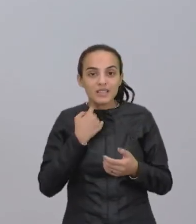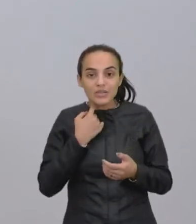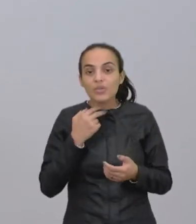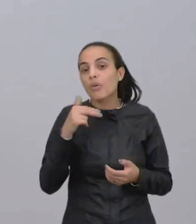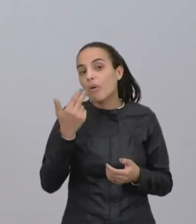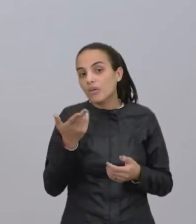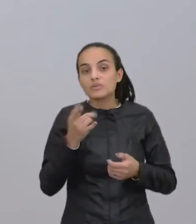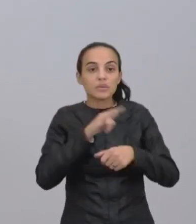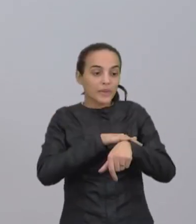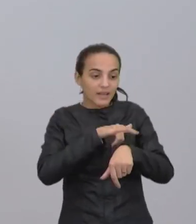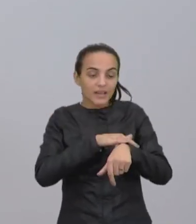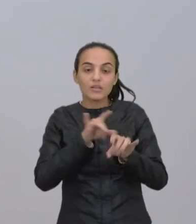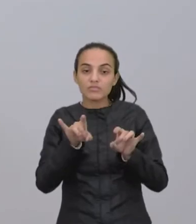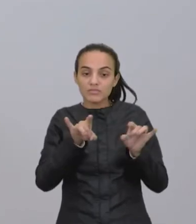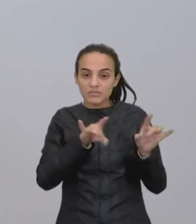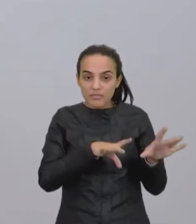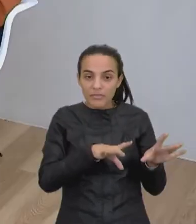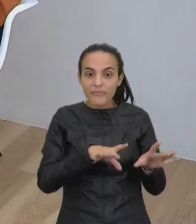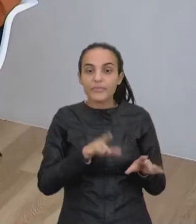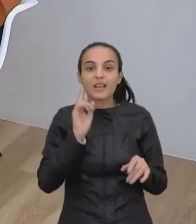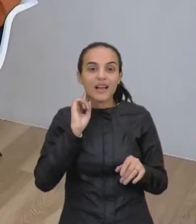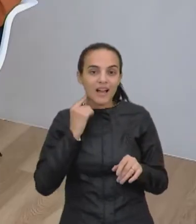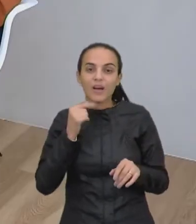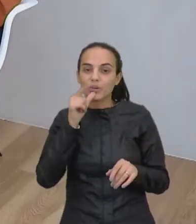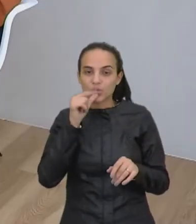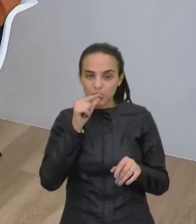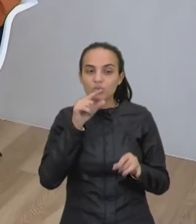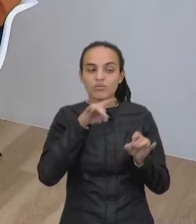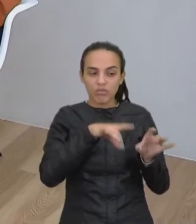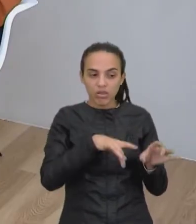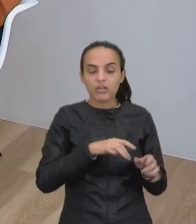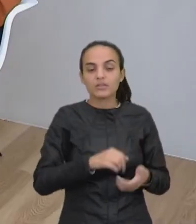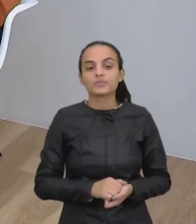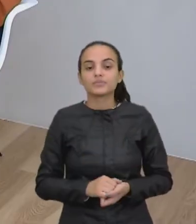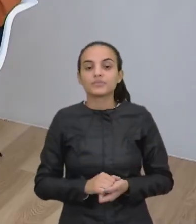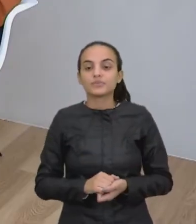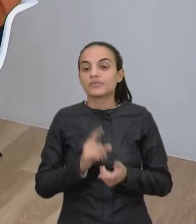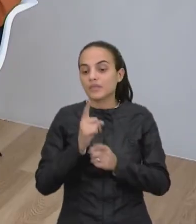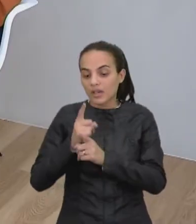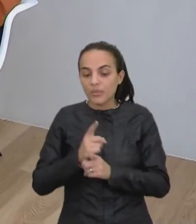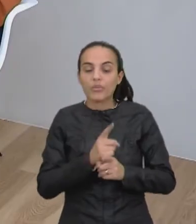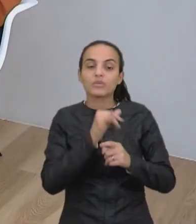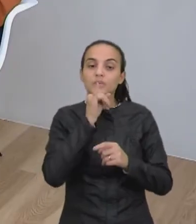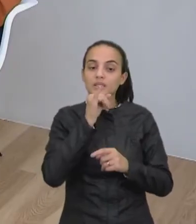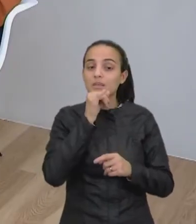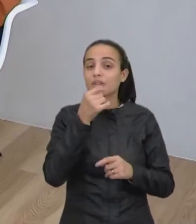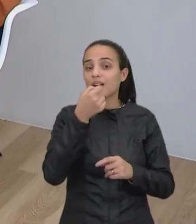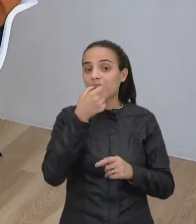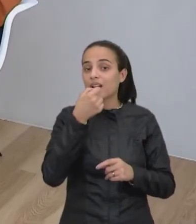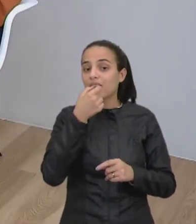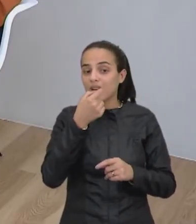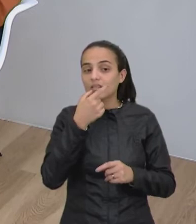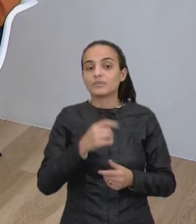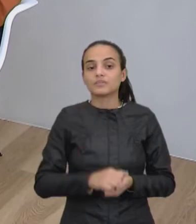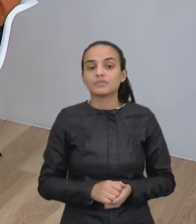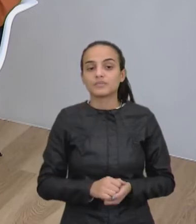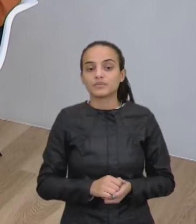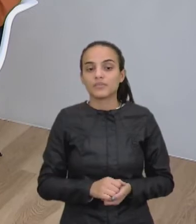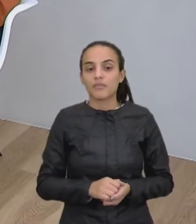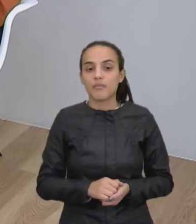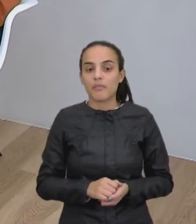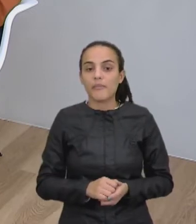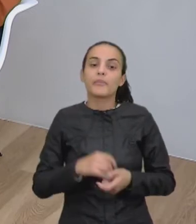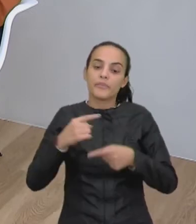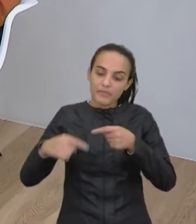descarta, né, pelo esgoto e se encontra aí, por exemplo, um corpo de água que tem ali uma